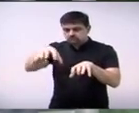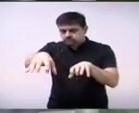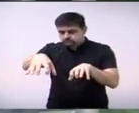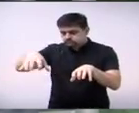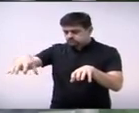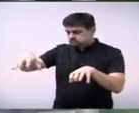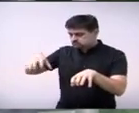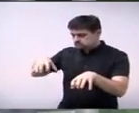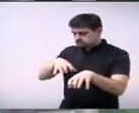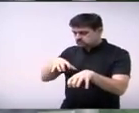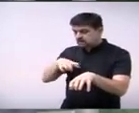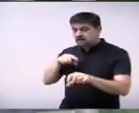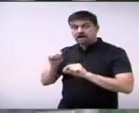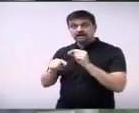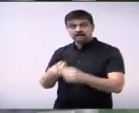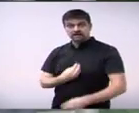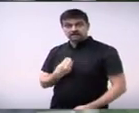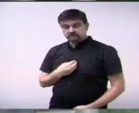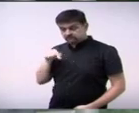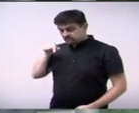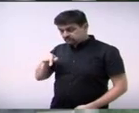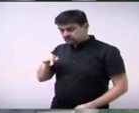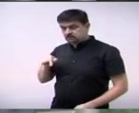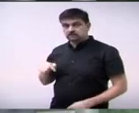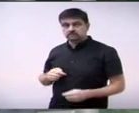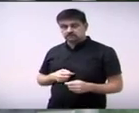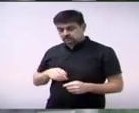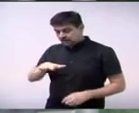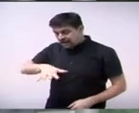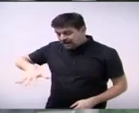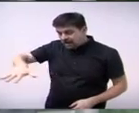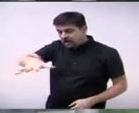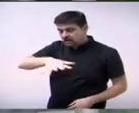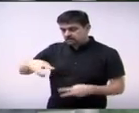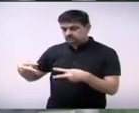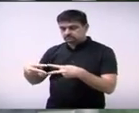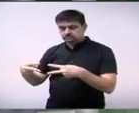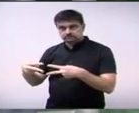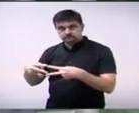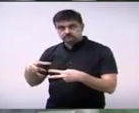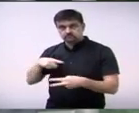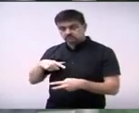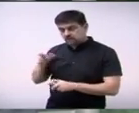humanas desenvolvidas no solo urbano no município